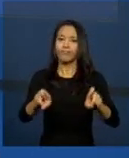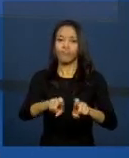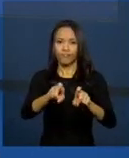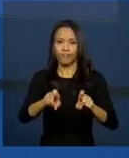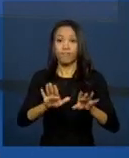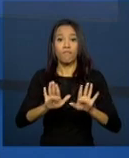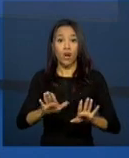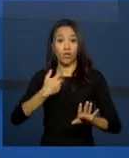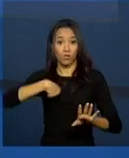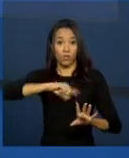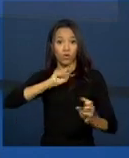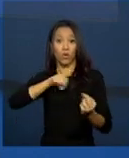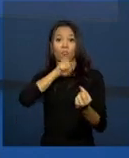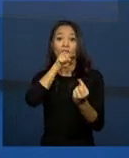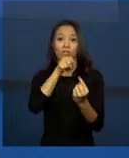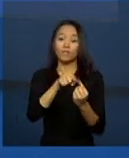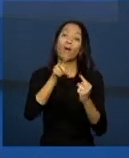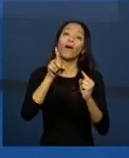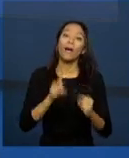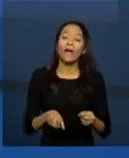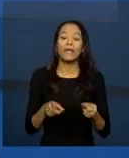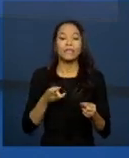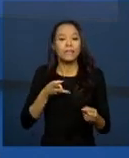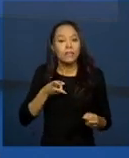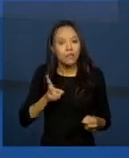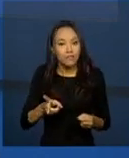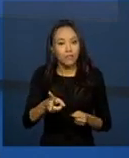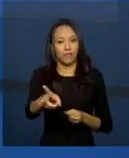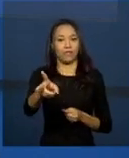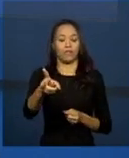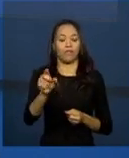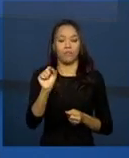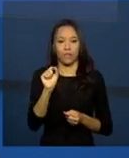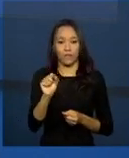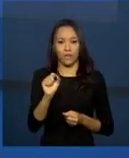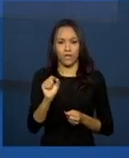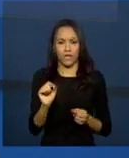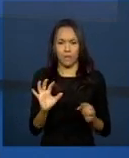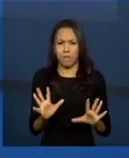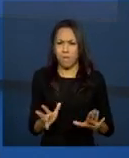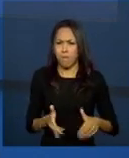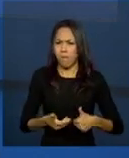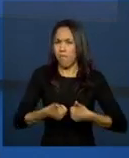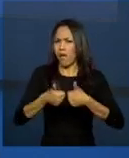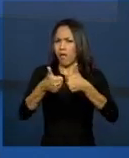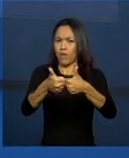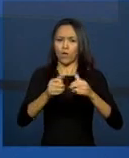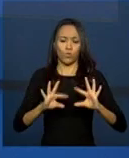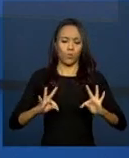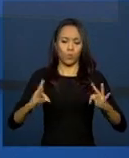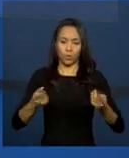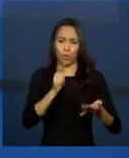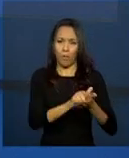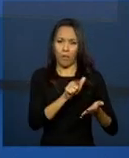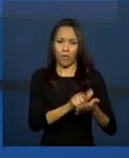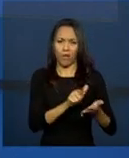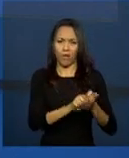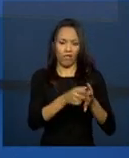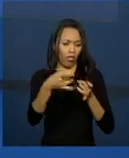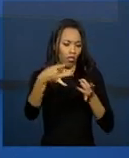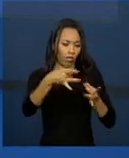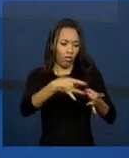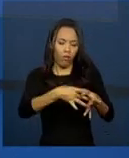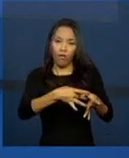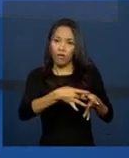nosso objetivo é caminhar em direção a uma informatização total do prontuário. Mas aí, de fato, é um objetivo